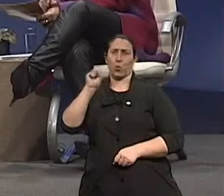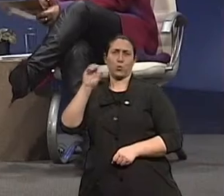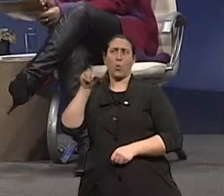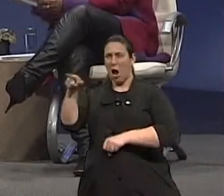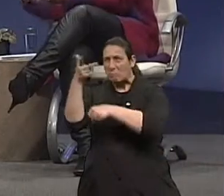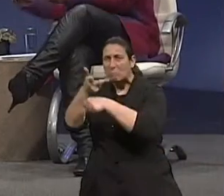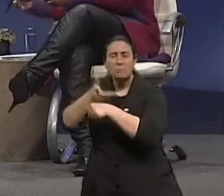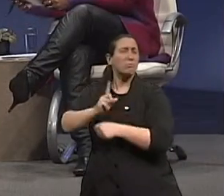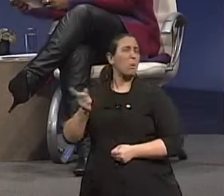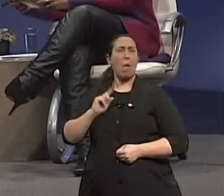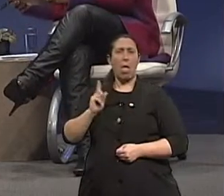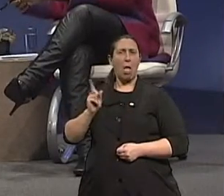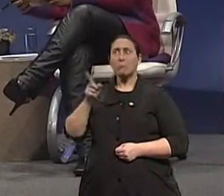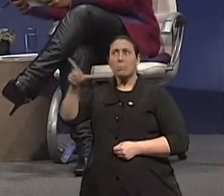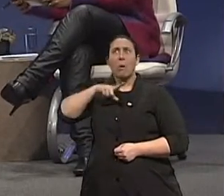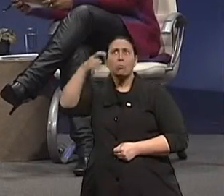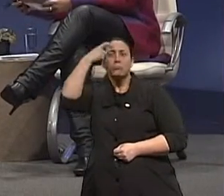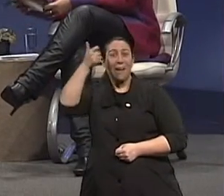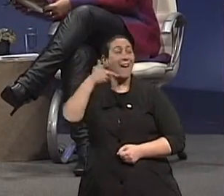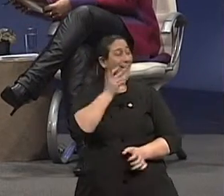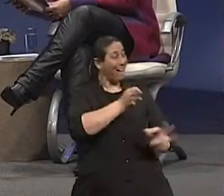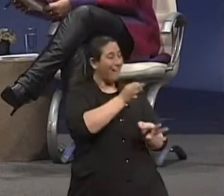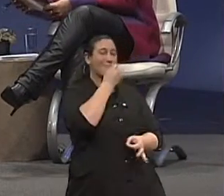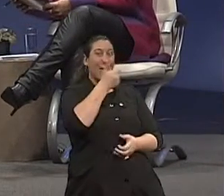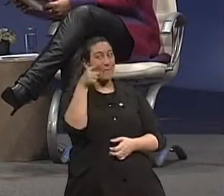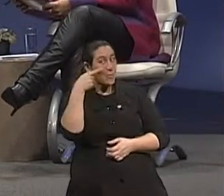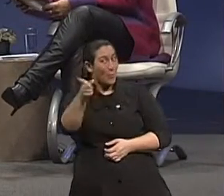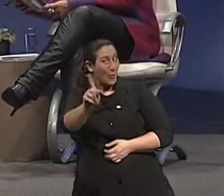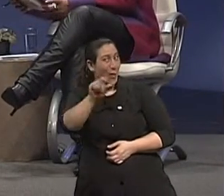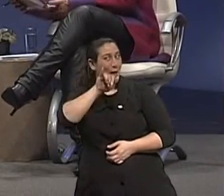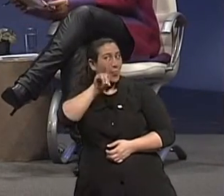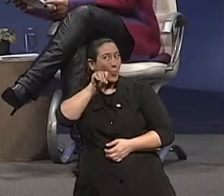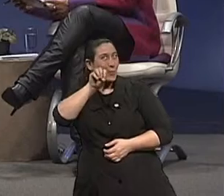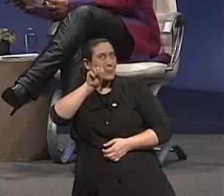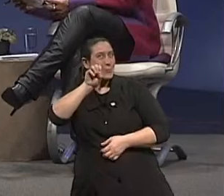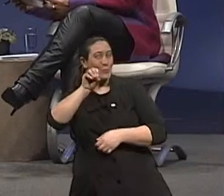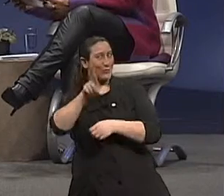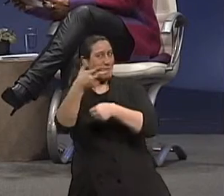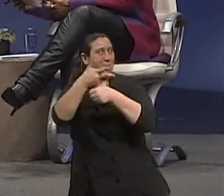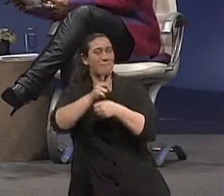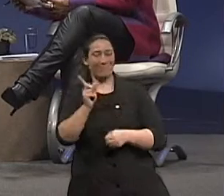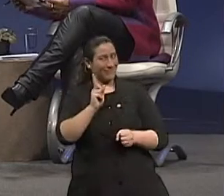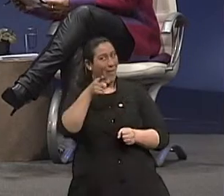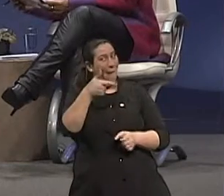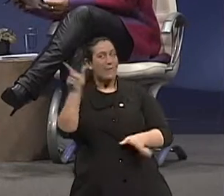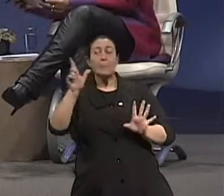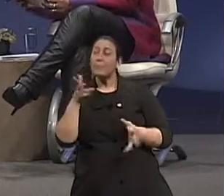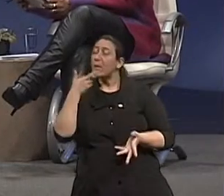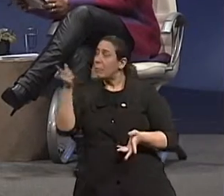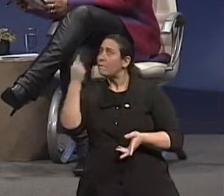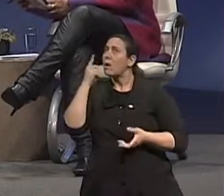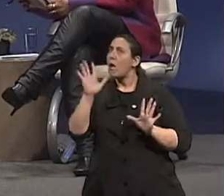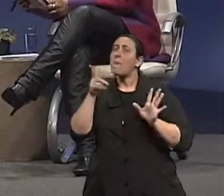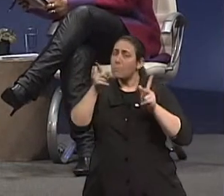Viu, amor? Tu não é idoso. Vai chegar lá, mas não é. É, pela idade cronológica, sim, mas biologicamente falando, uma pessoa que